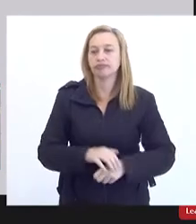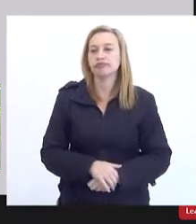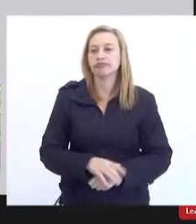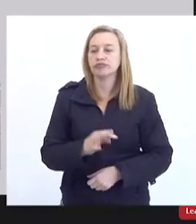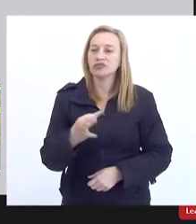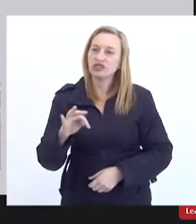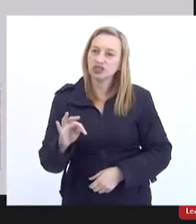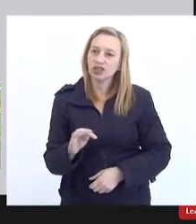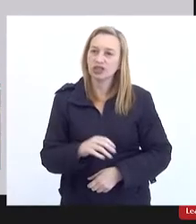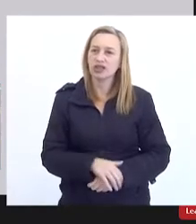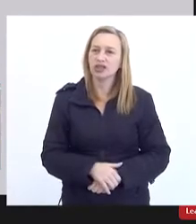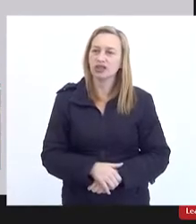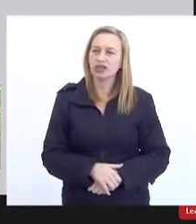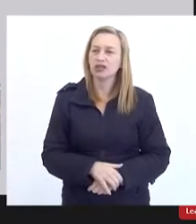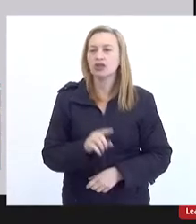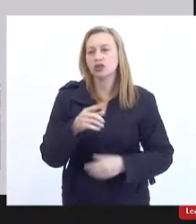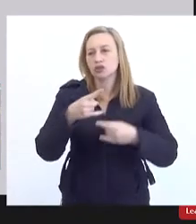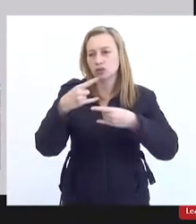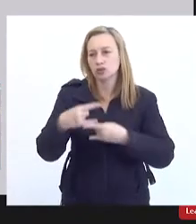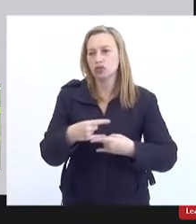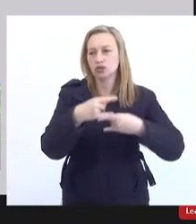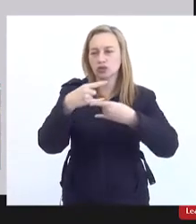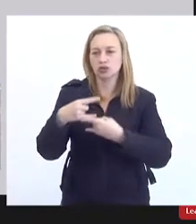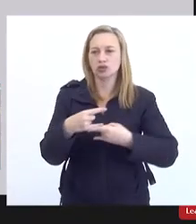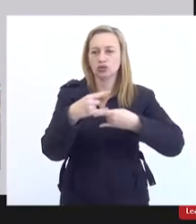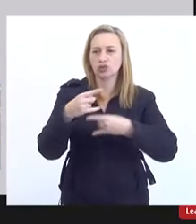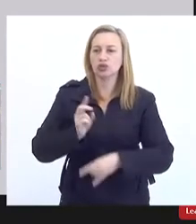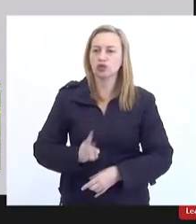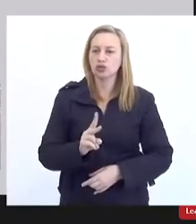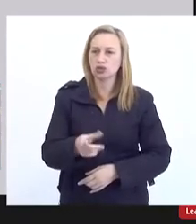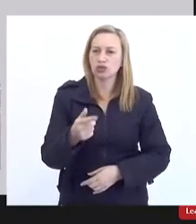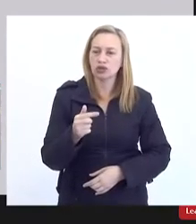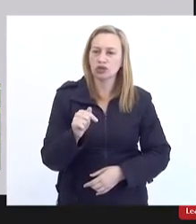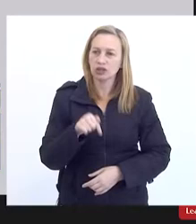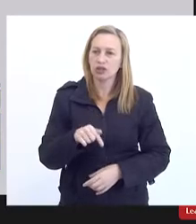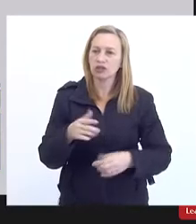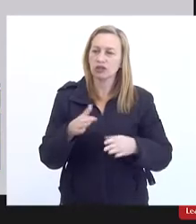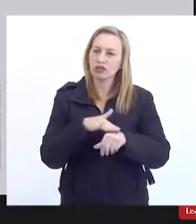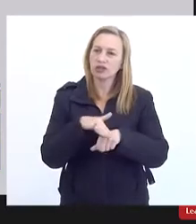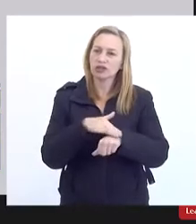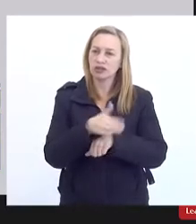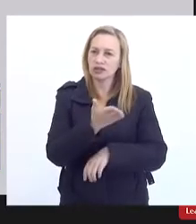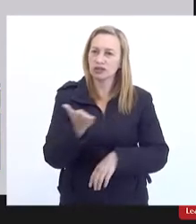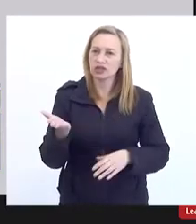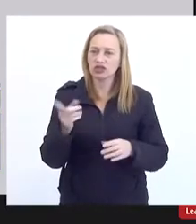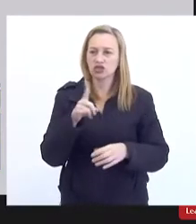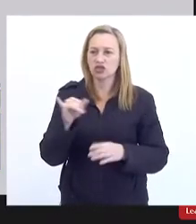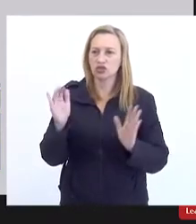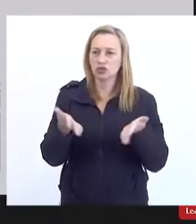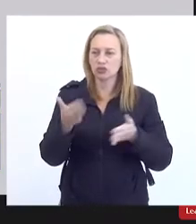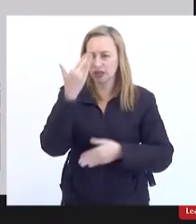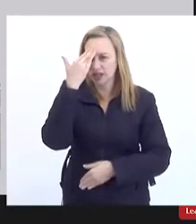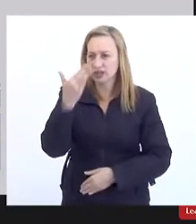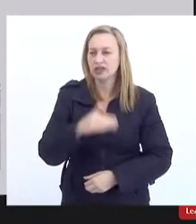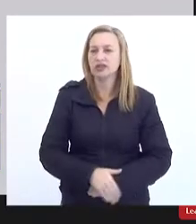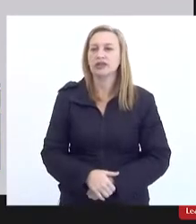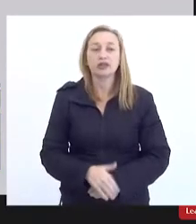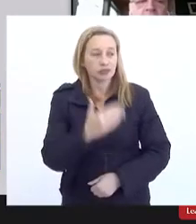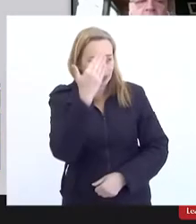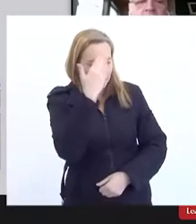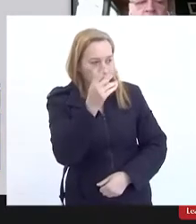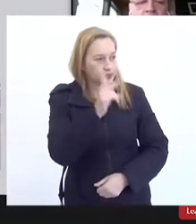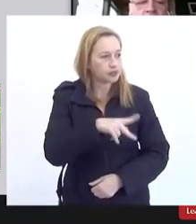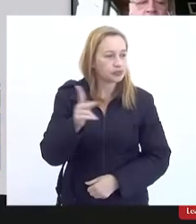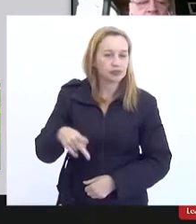do Zoom e continuo aqui para dialogar com vocês no dia de hoje. Muito obrigada. Muito obrigada,